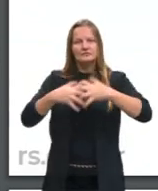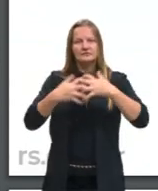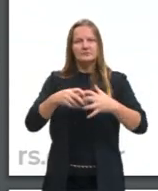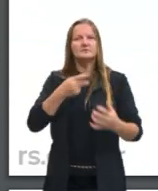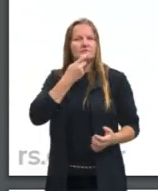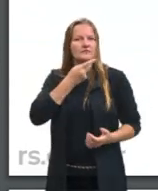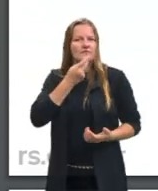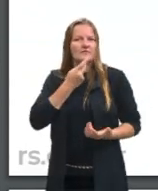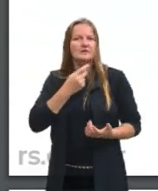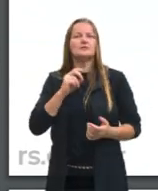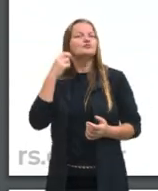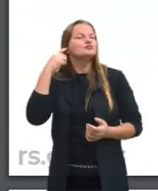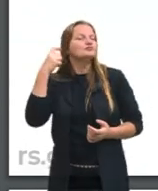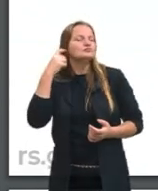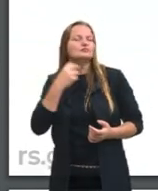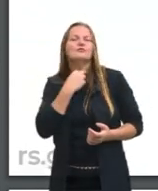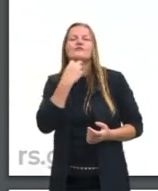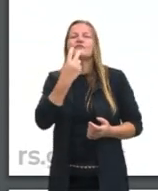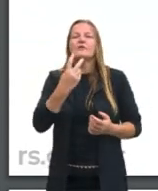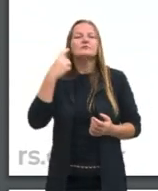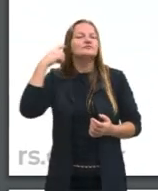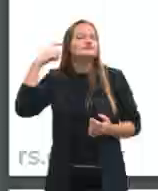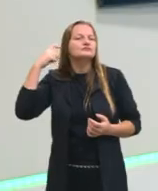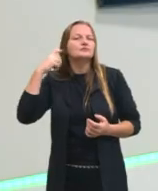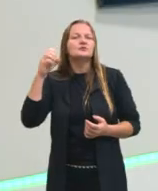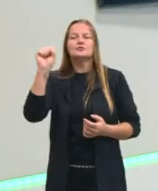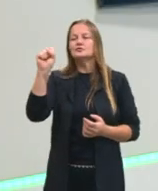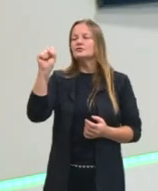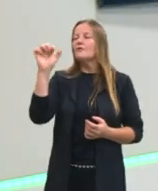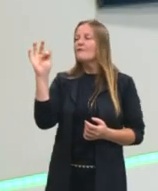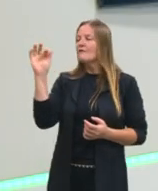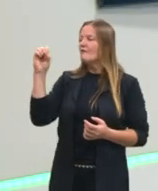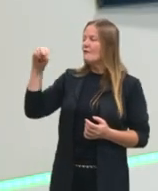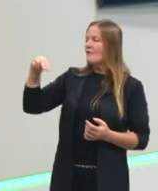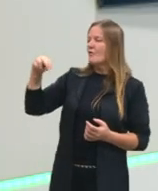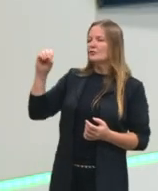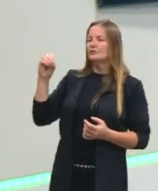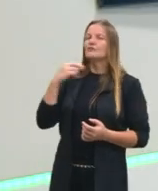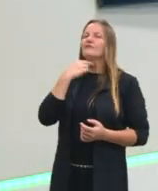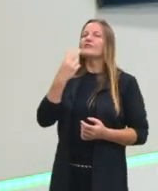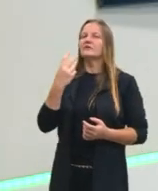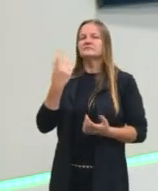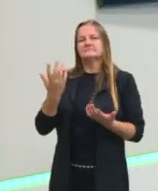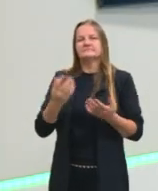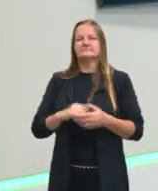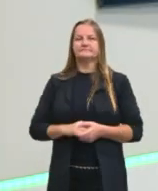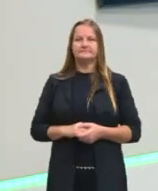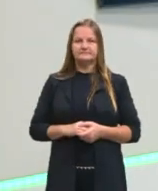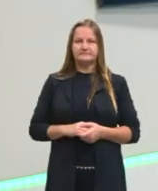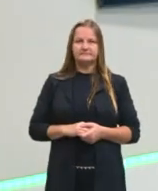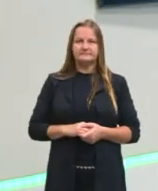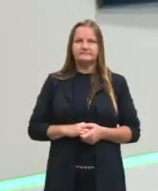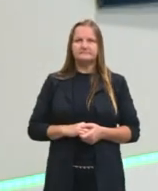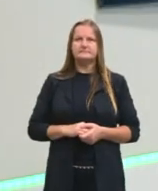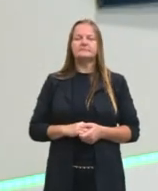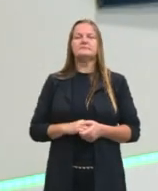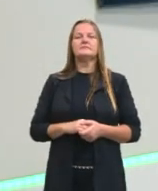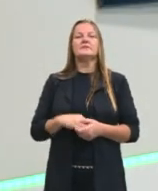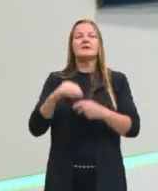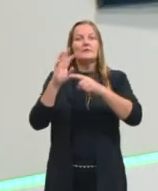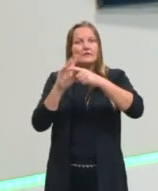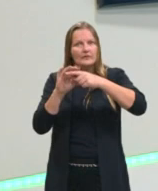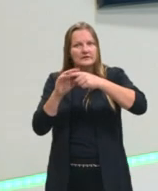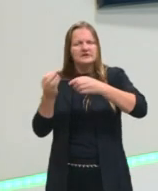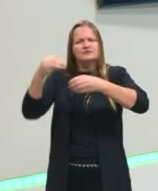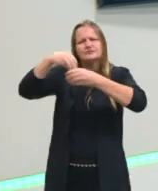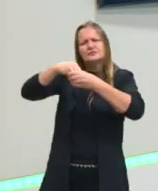nosso som, o fono, o barulho que a gente faz quando fala. É lá na fonética que a gente